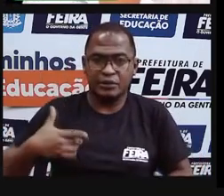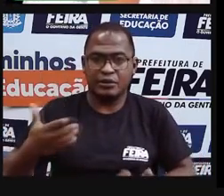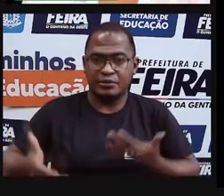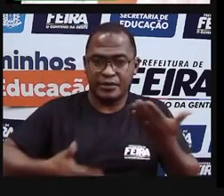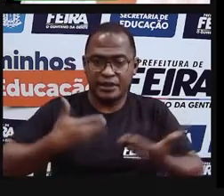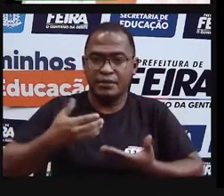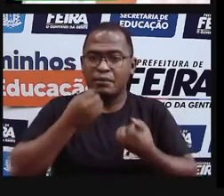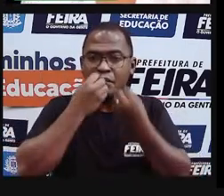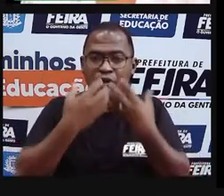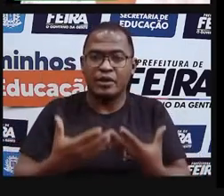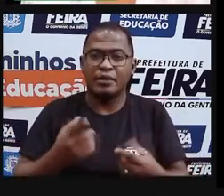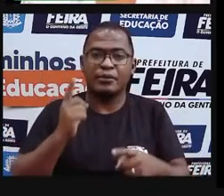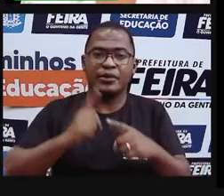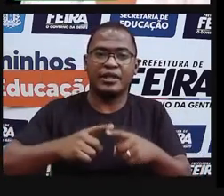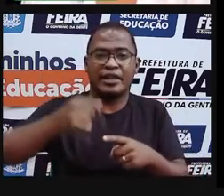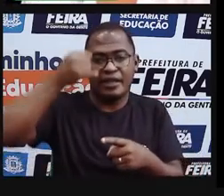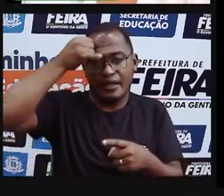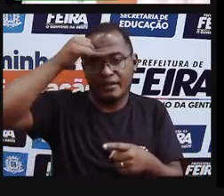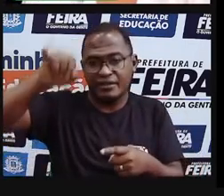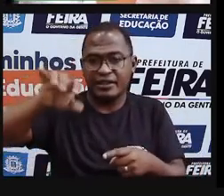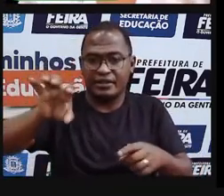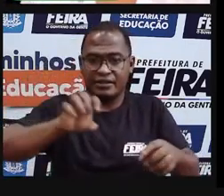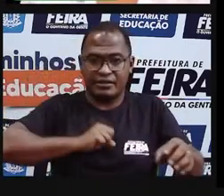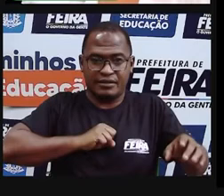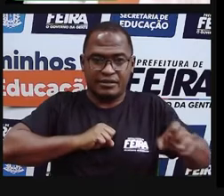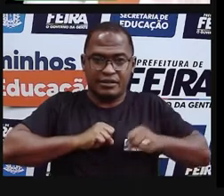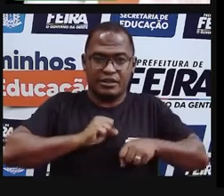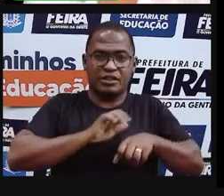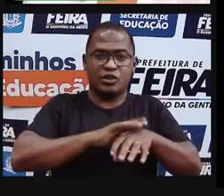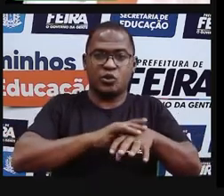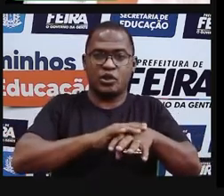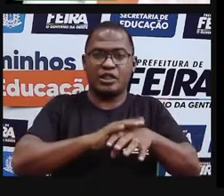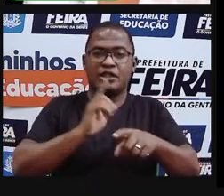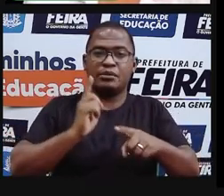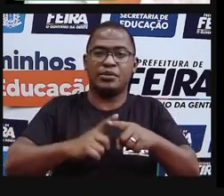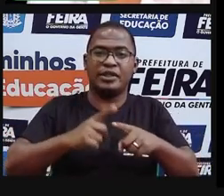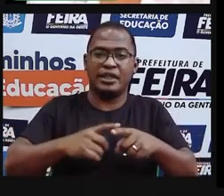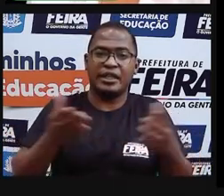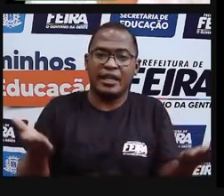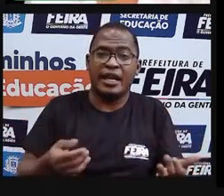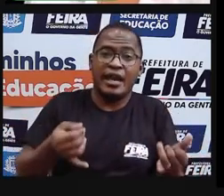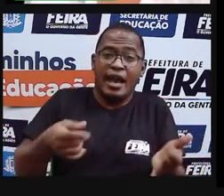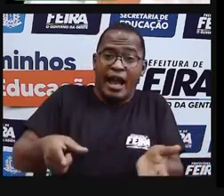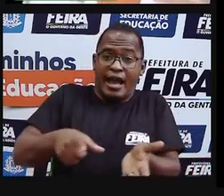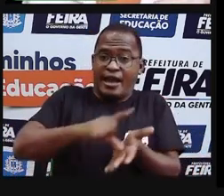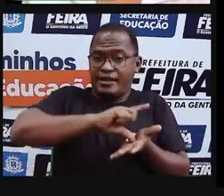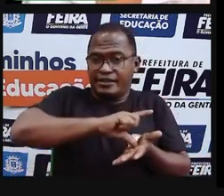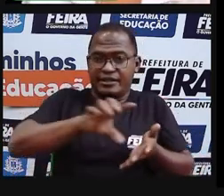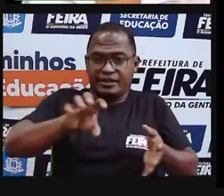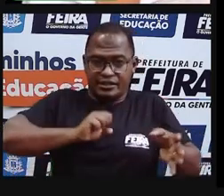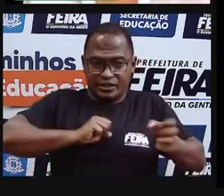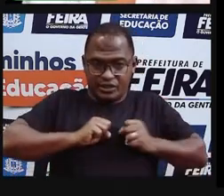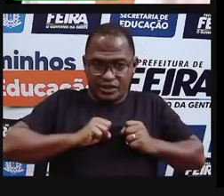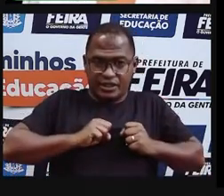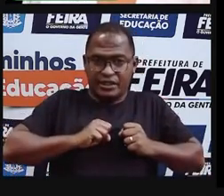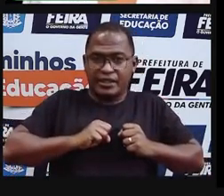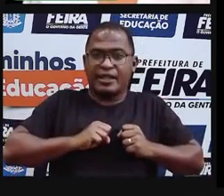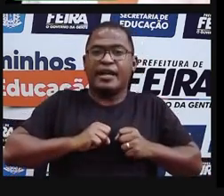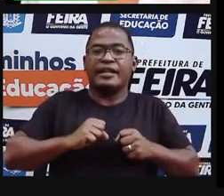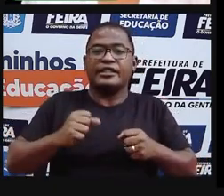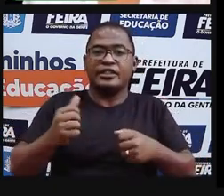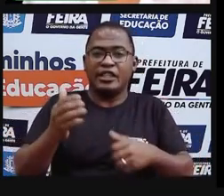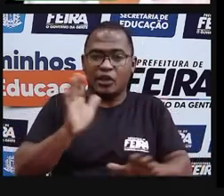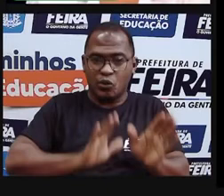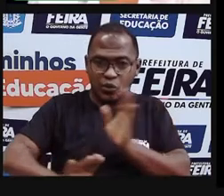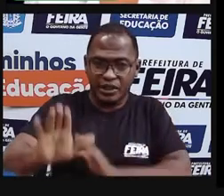doenças, né? Não tratar uma doença, mas preveni-las, tá? Mas antes da gente começar nesse assunto,